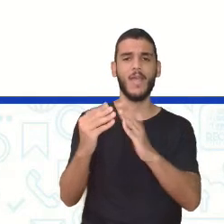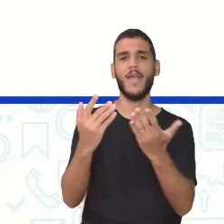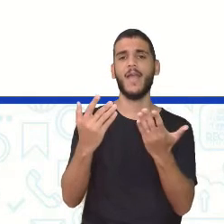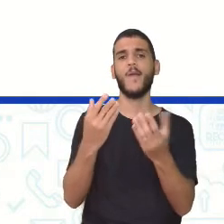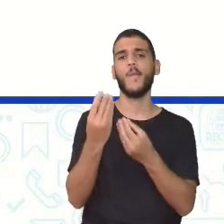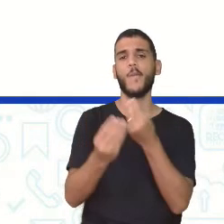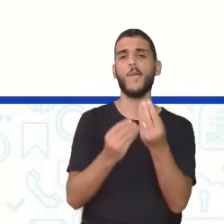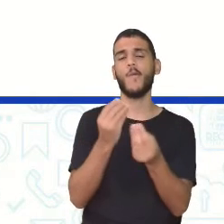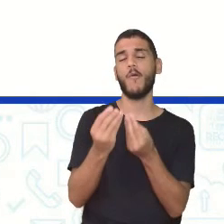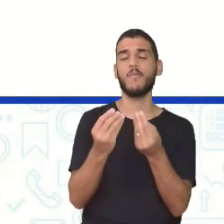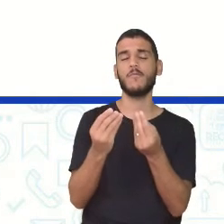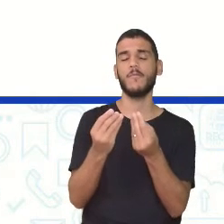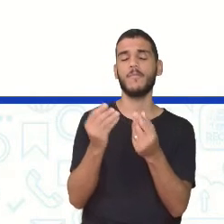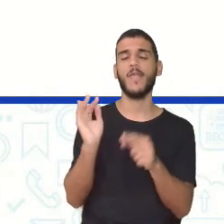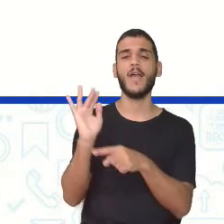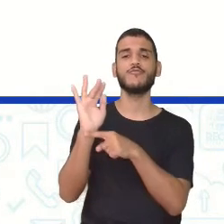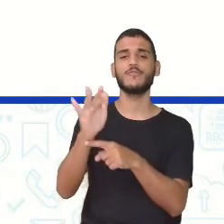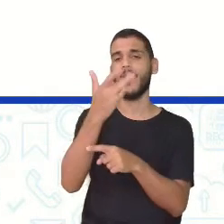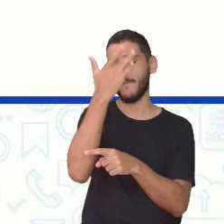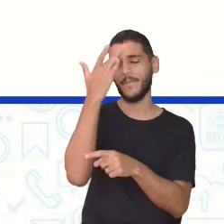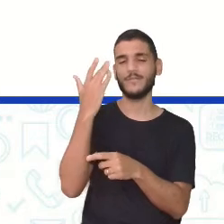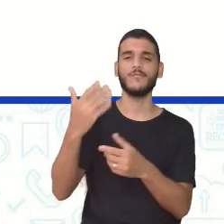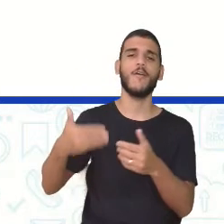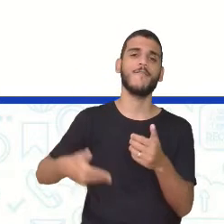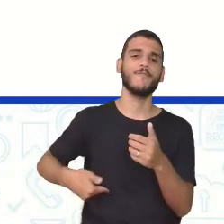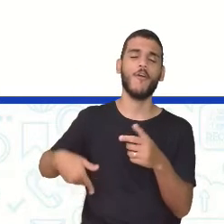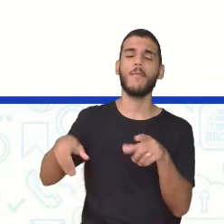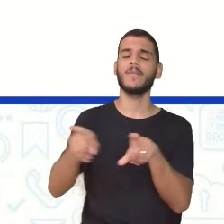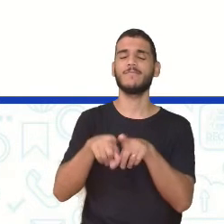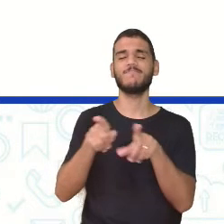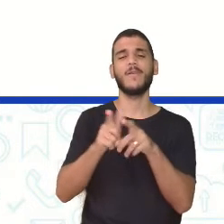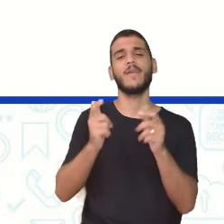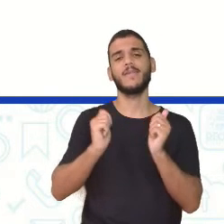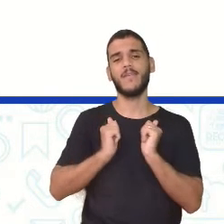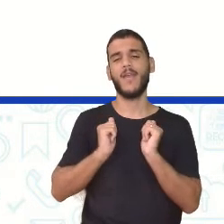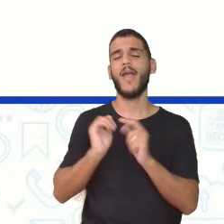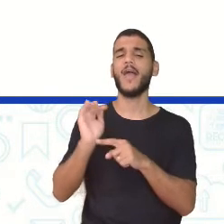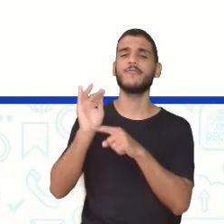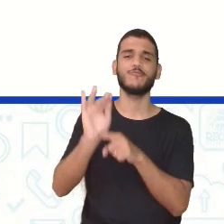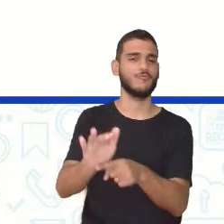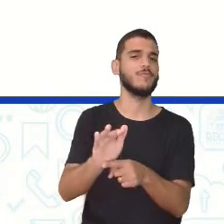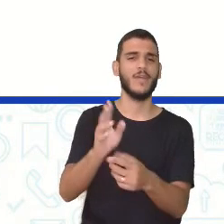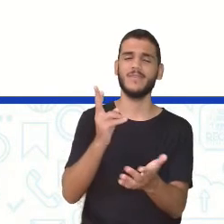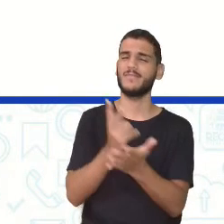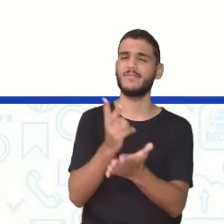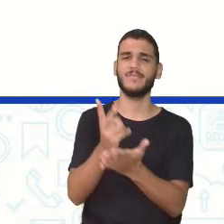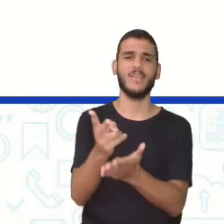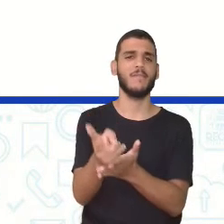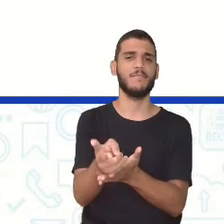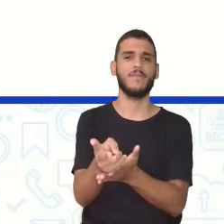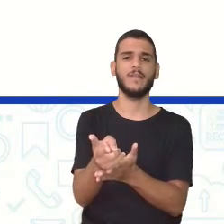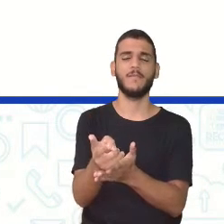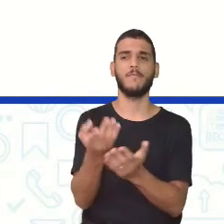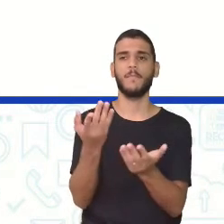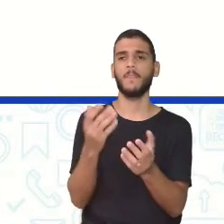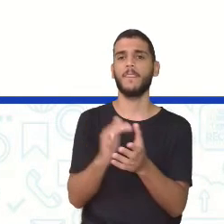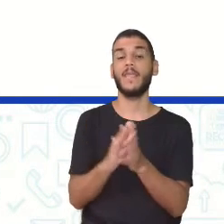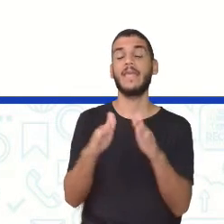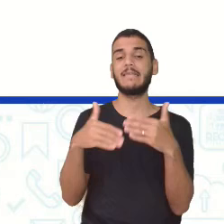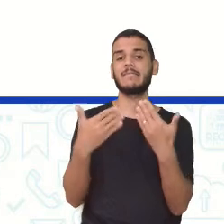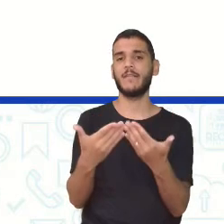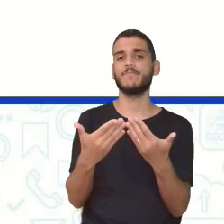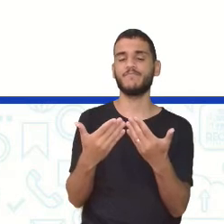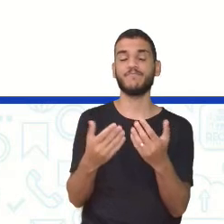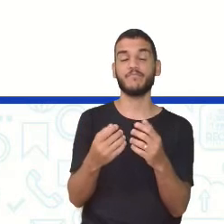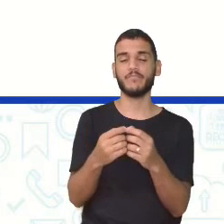poderiam fazer um mutirão, né? Todo mundo. Pode ajudar a própria comunidade em vários sentidos. Fazendo o quê? Em vez de queimar